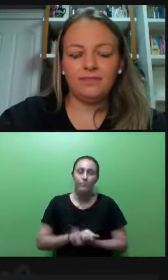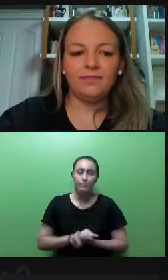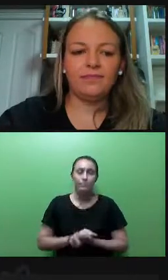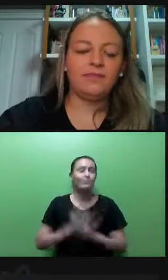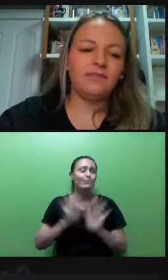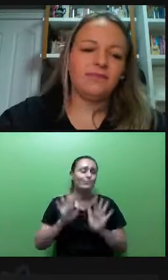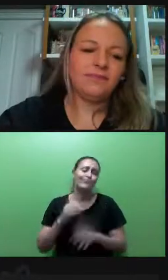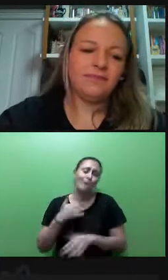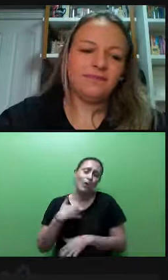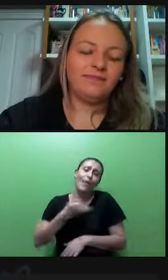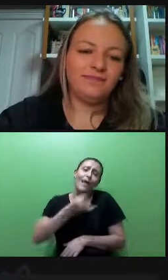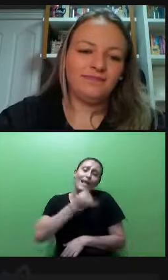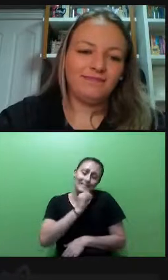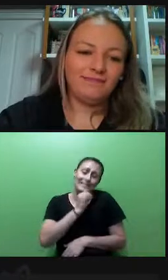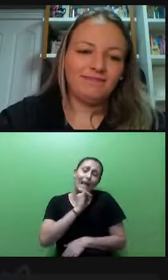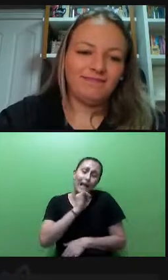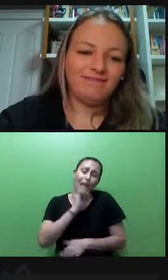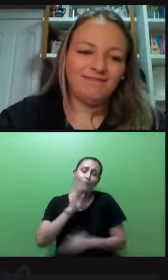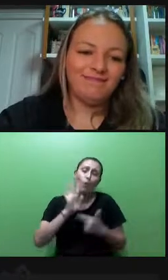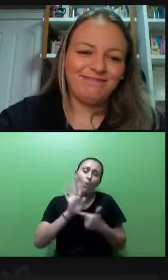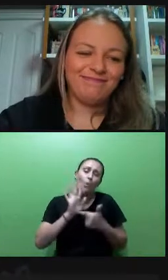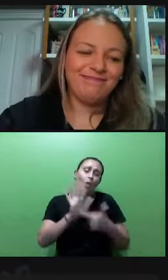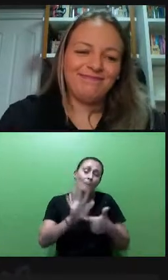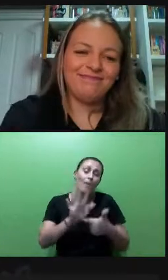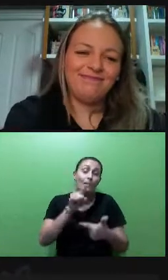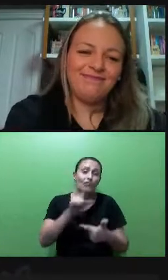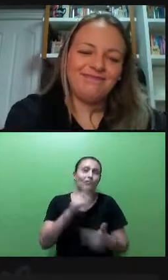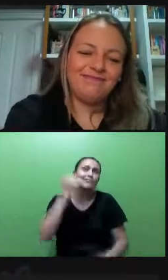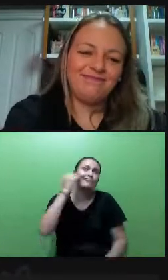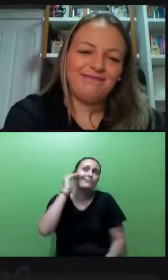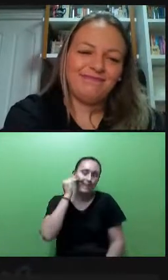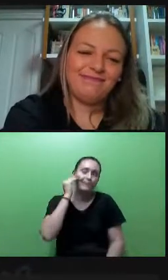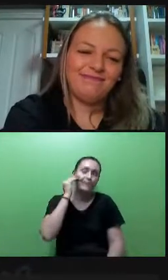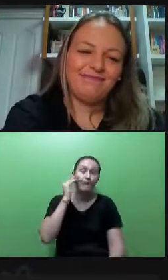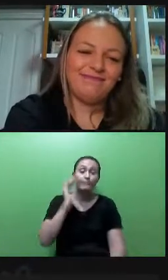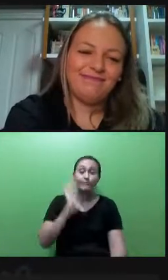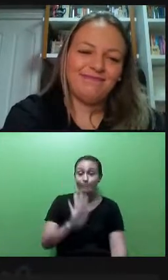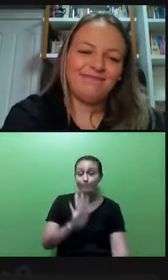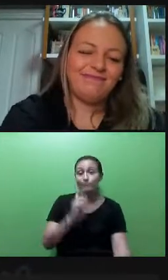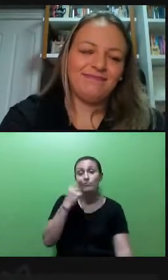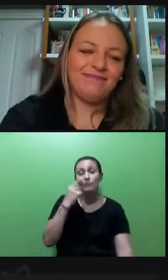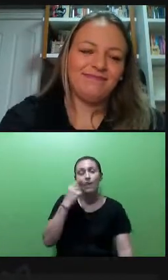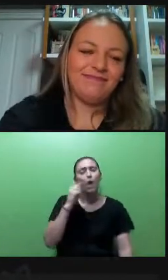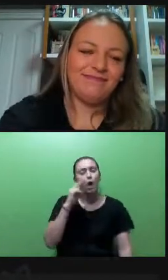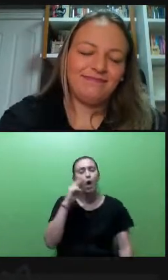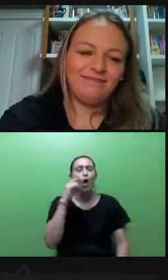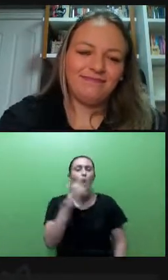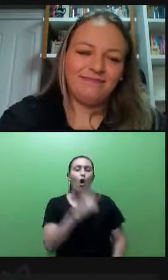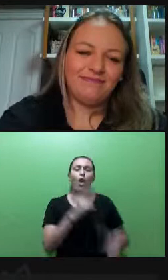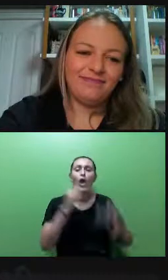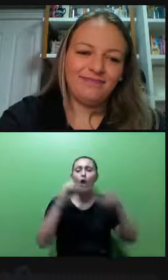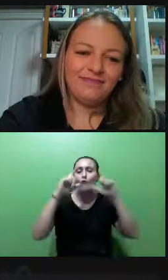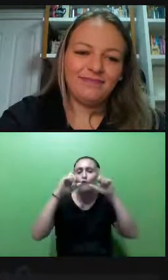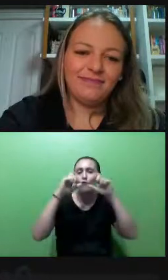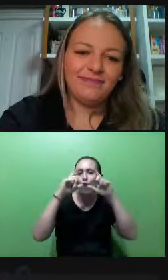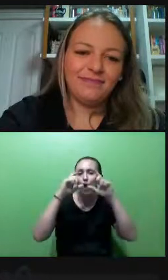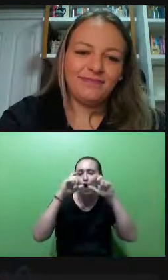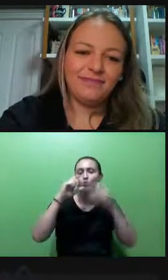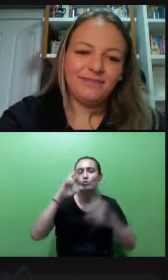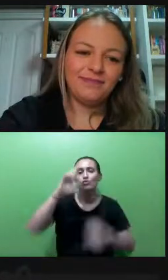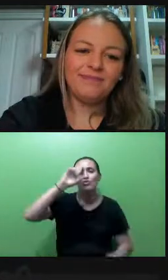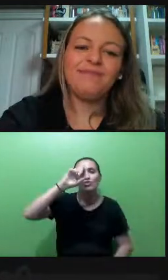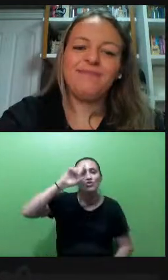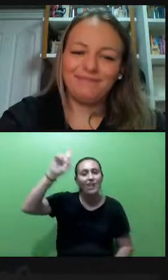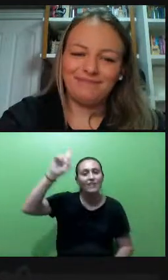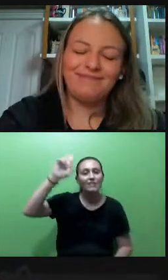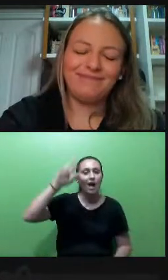gente, Deise, para a gente fazer o nosso trabalho de casa, do IFRS, que é nós olharmos a foto das direções dos nossos